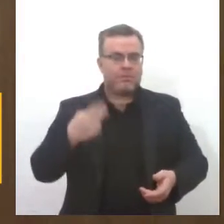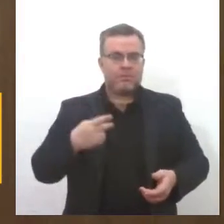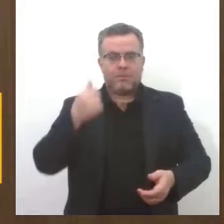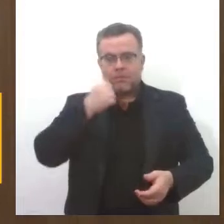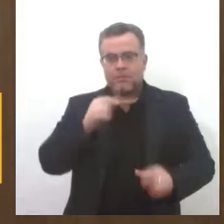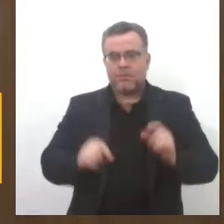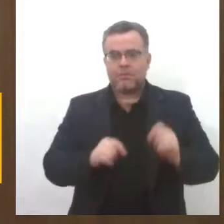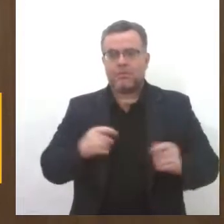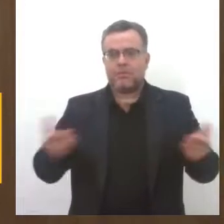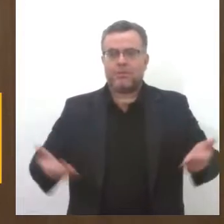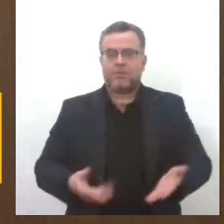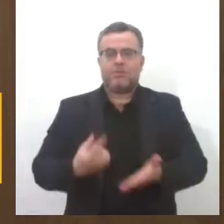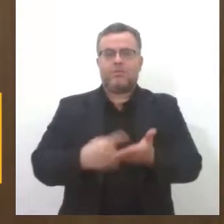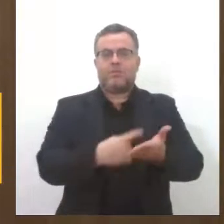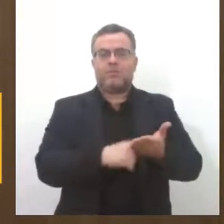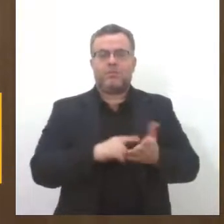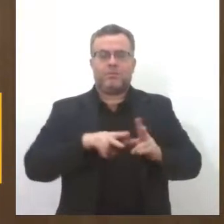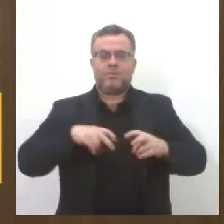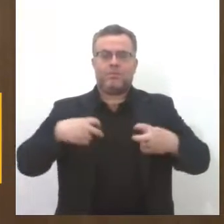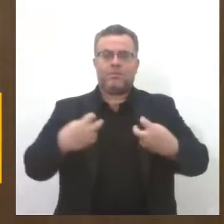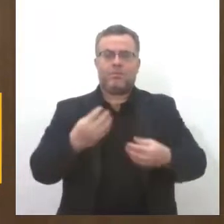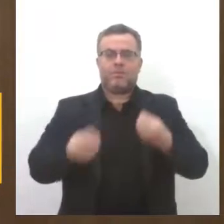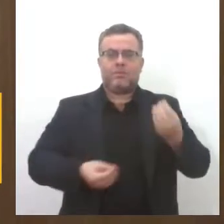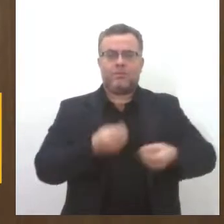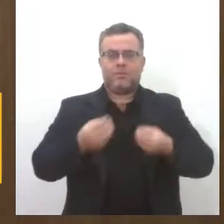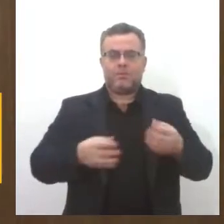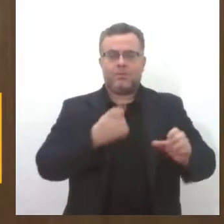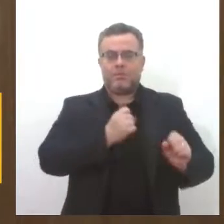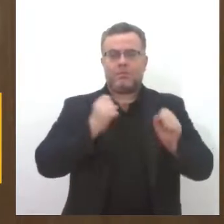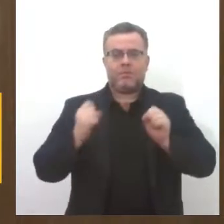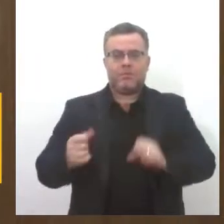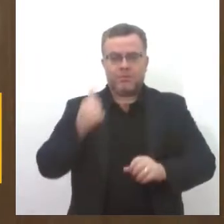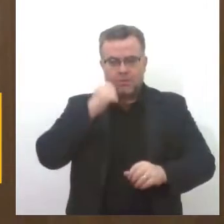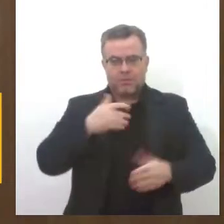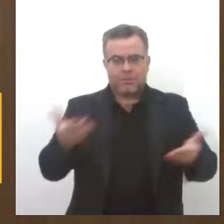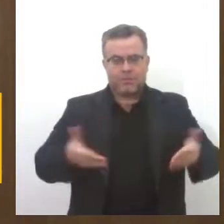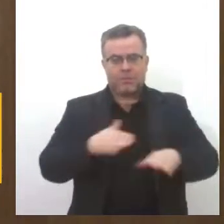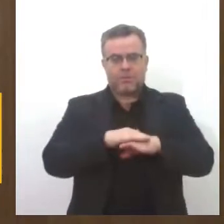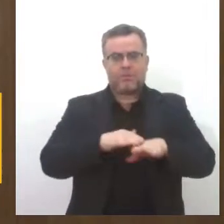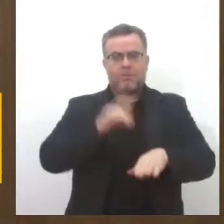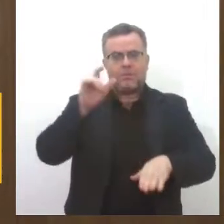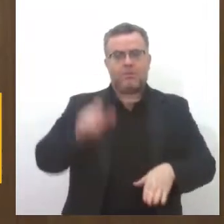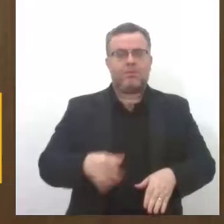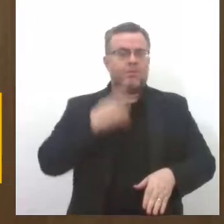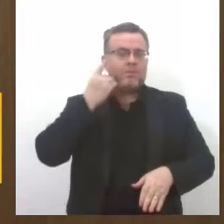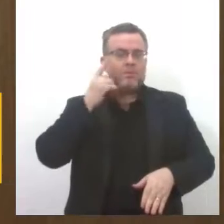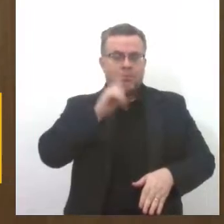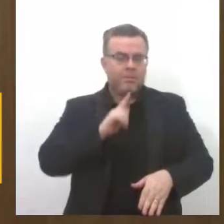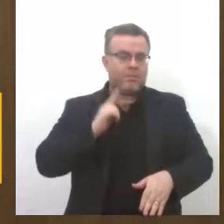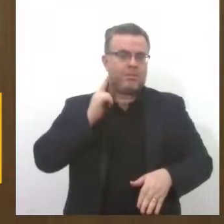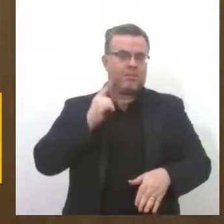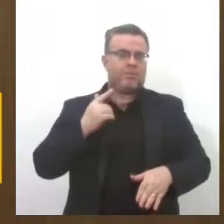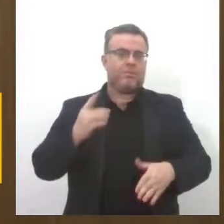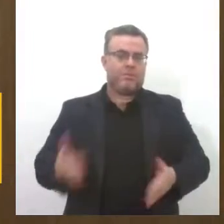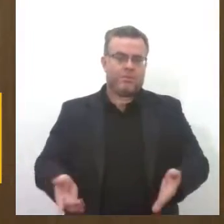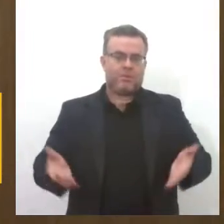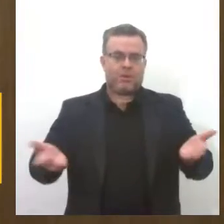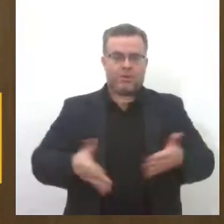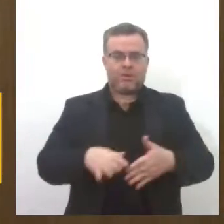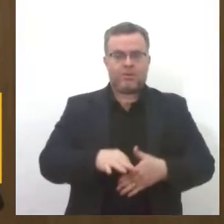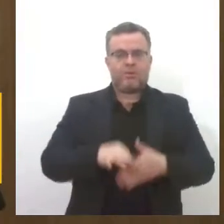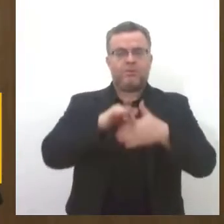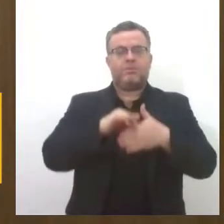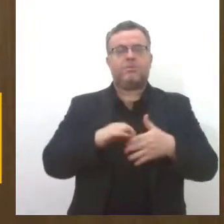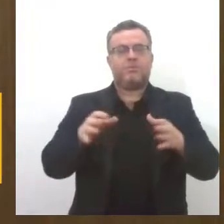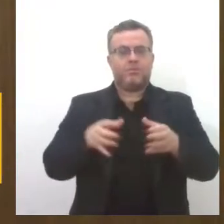promove hoje uma roda de conversa sobre empoderamento feminino. Eu converso agora com a deputada estadual Goretti Reis, que está à frente da promo Alese.